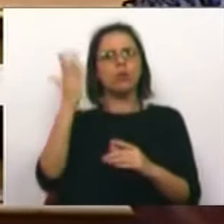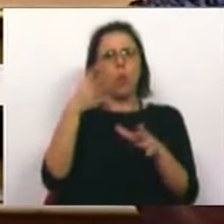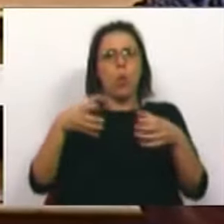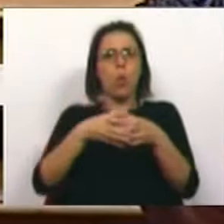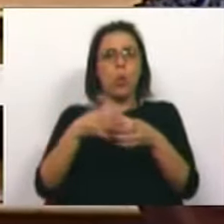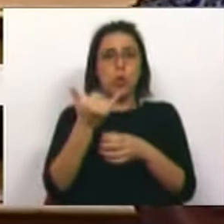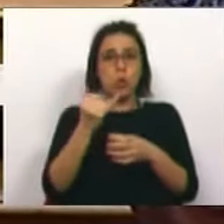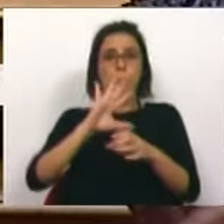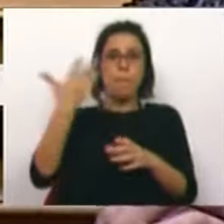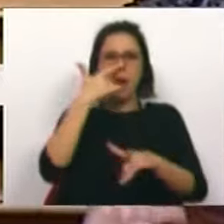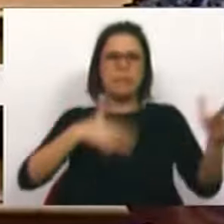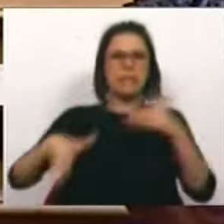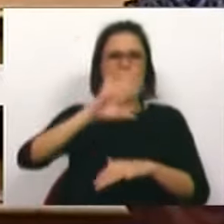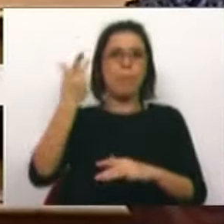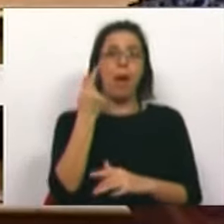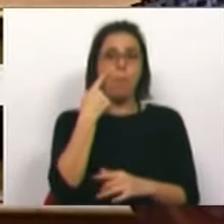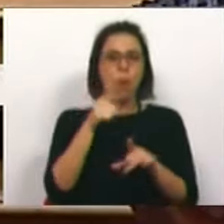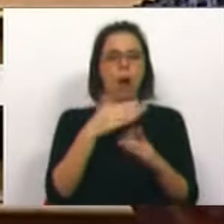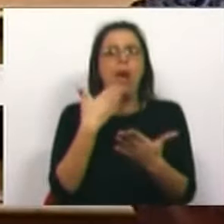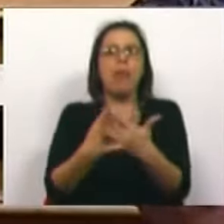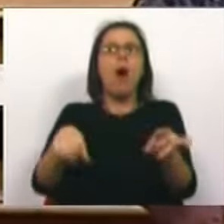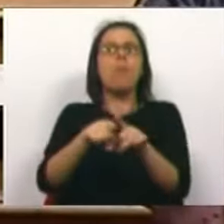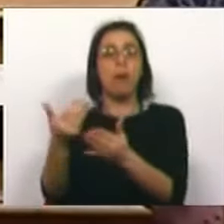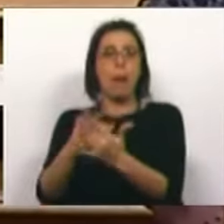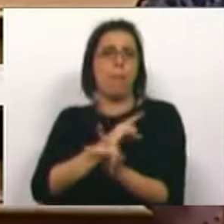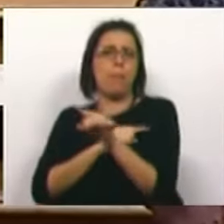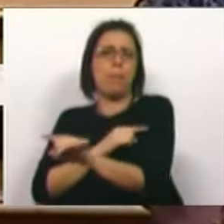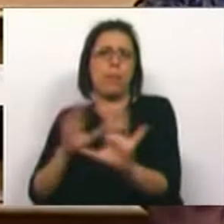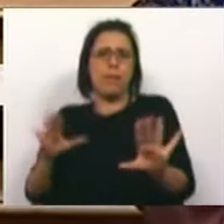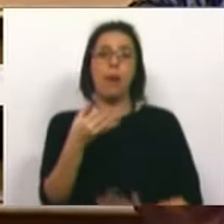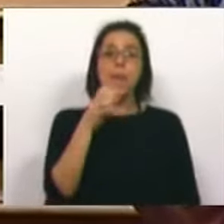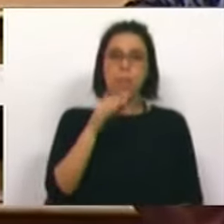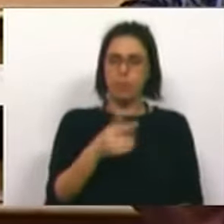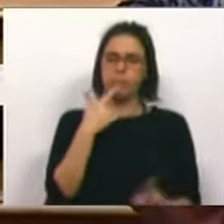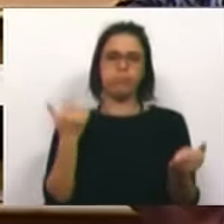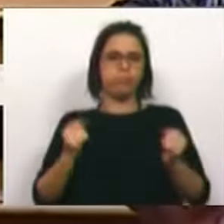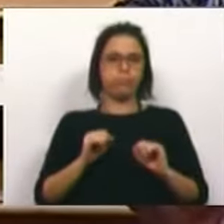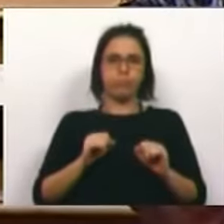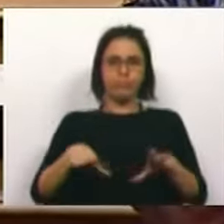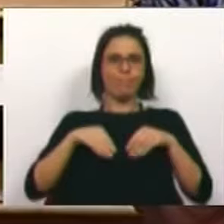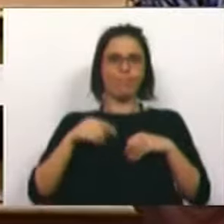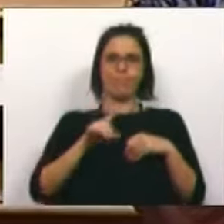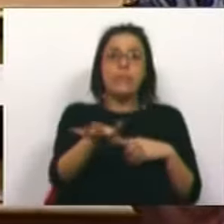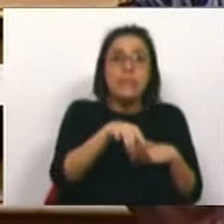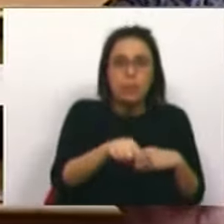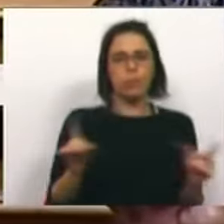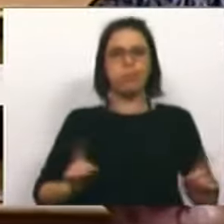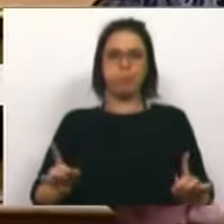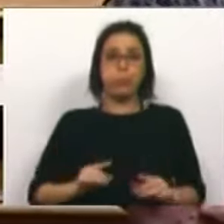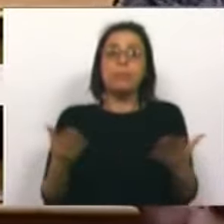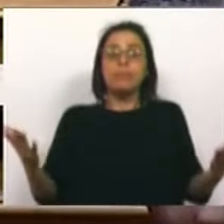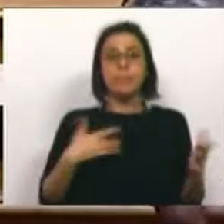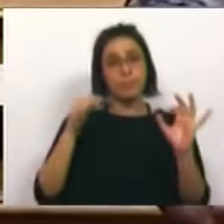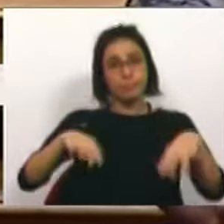Conselho em população do país, é dar espaço ao negócio privado. E o PCP não pode acompanhar esta situação. Por isso